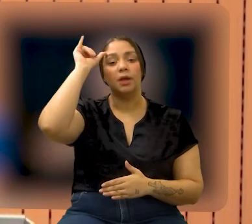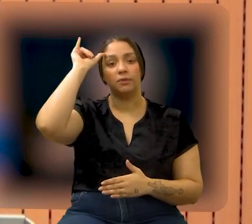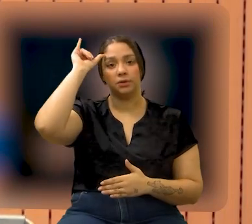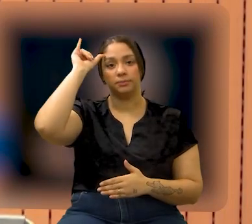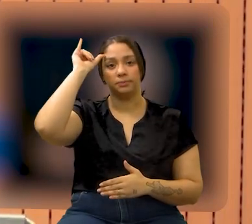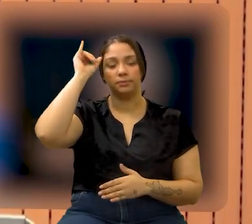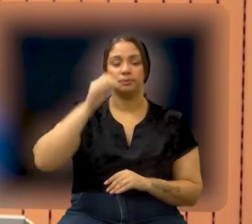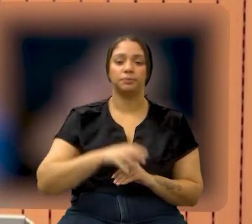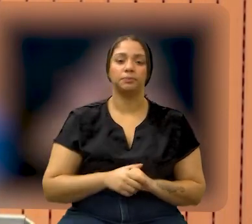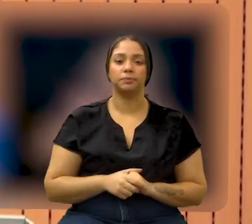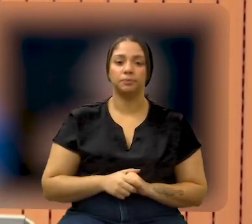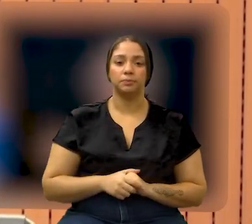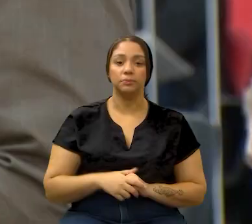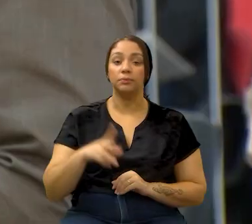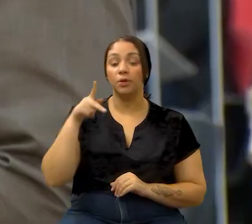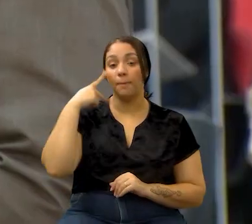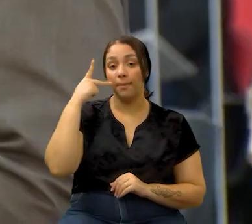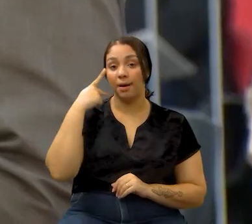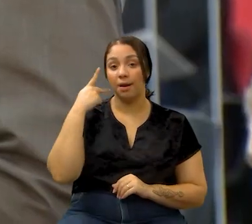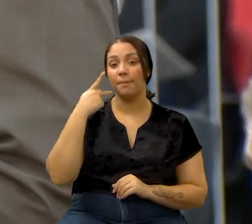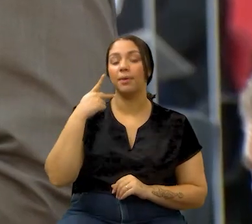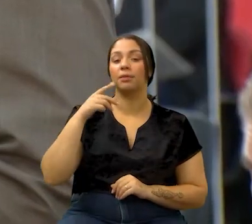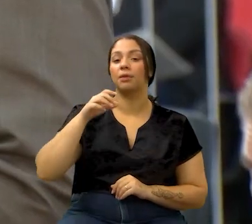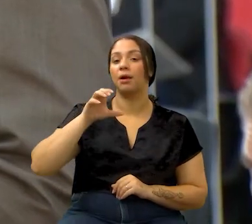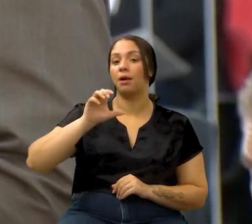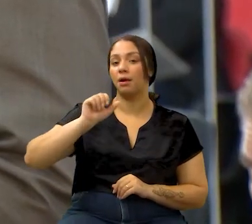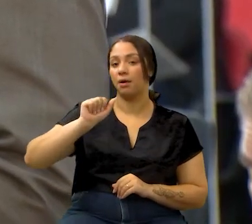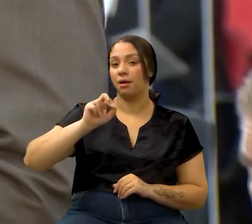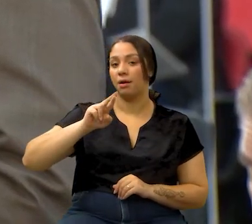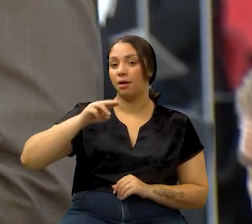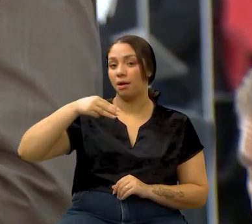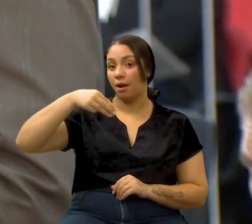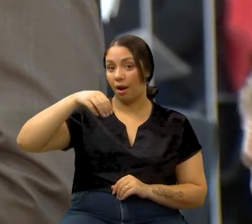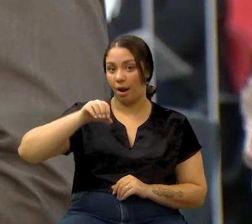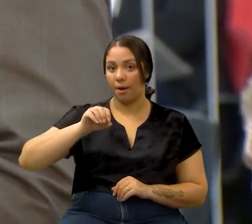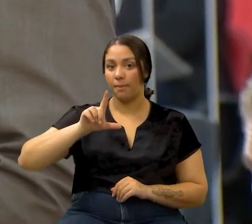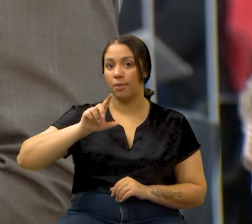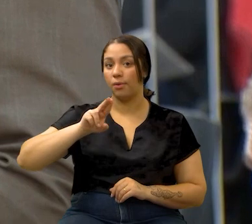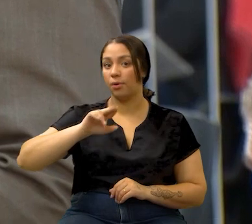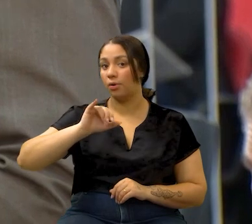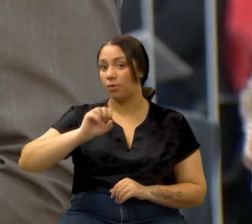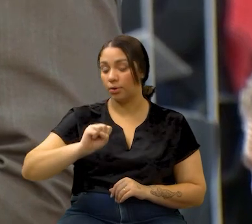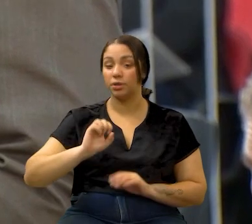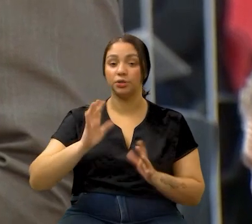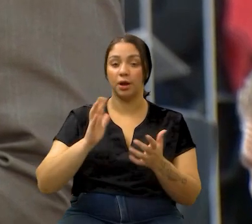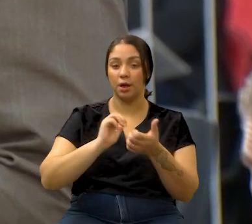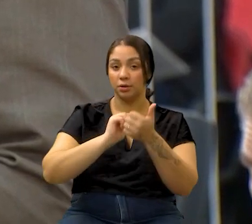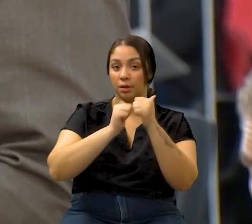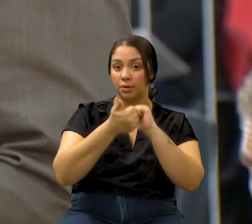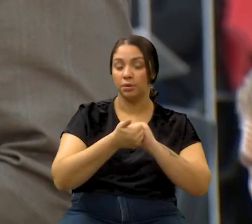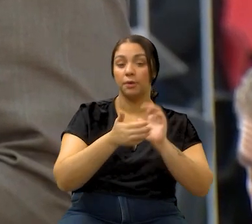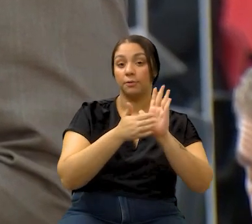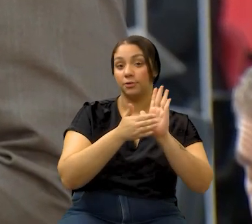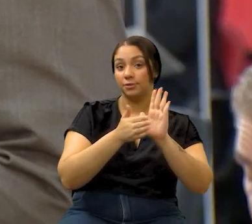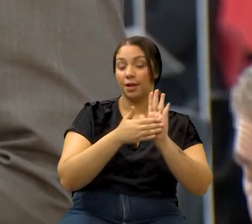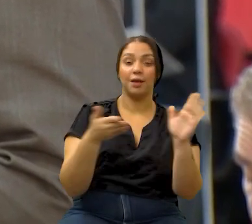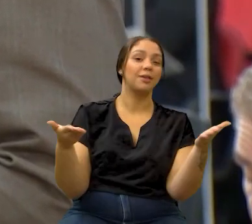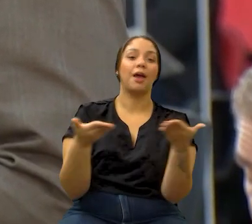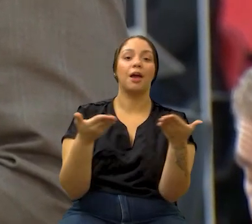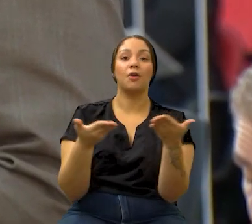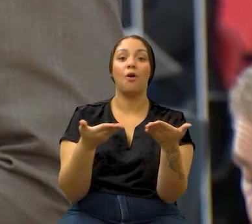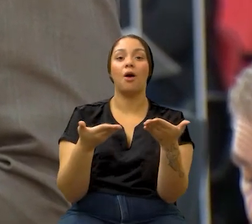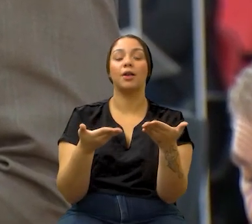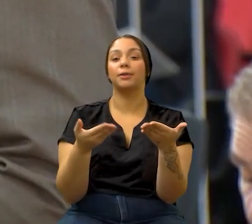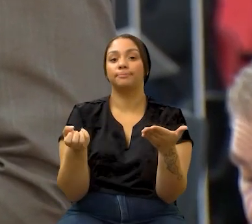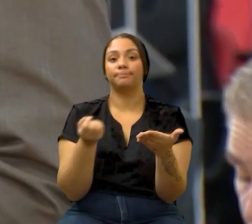exame preventivo. O parlamentar Carmo Luiz ficou satisfeito com a adequação da sua proposta,